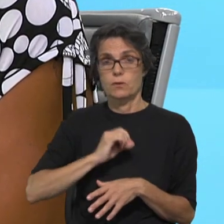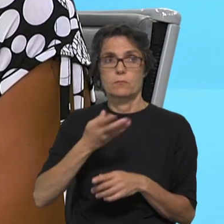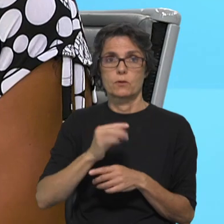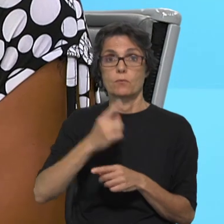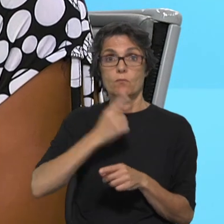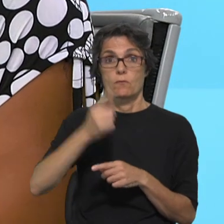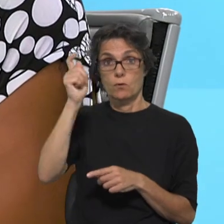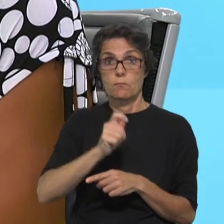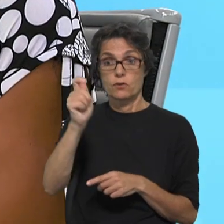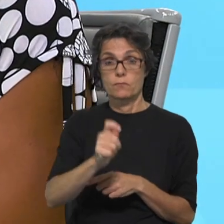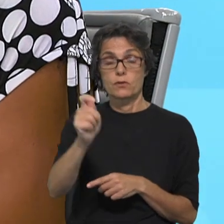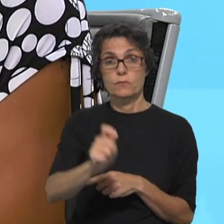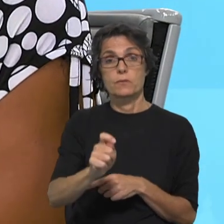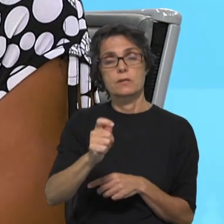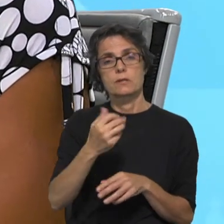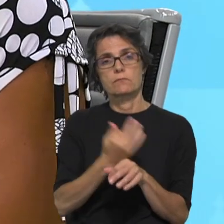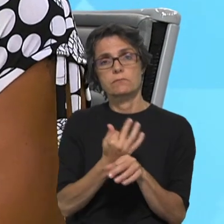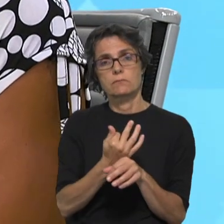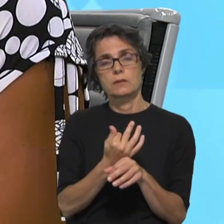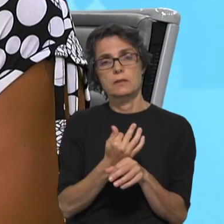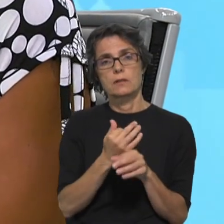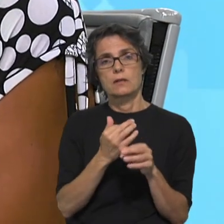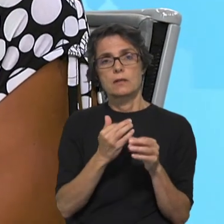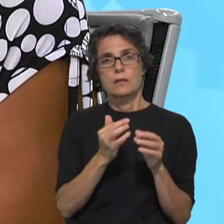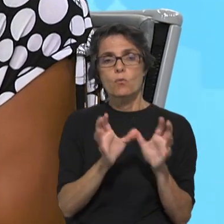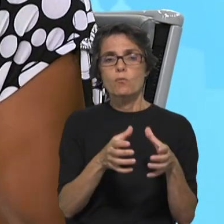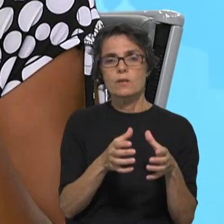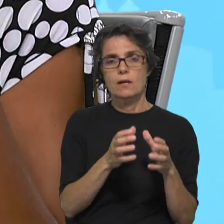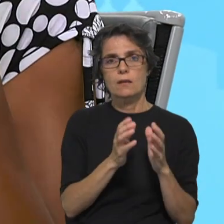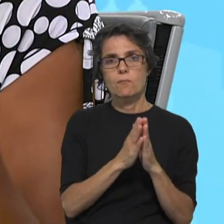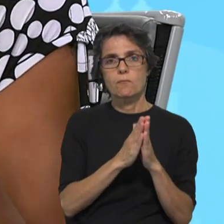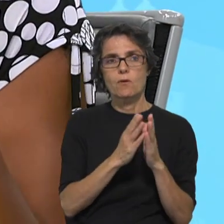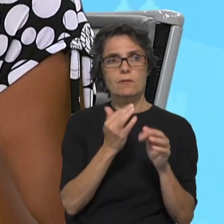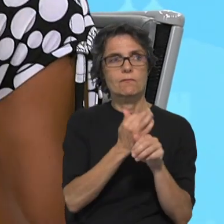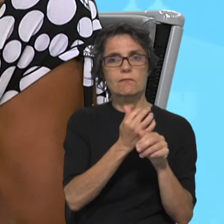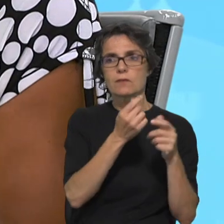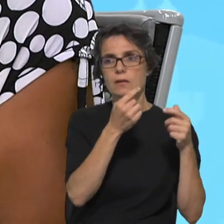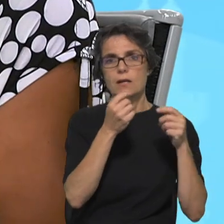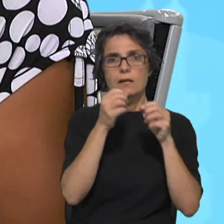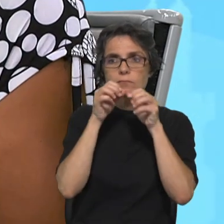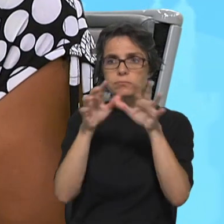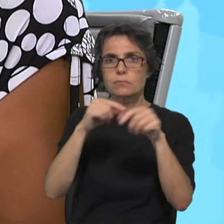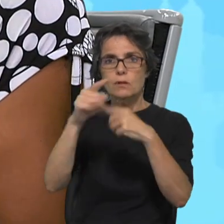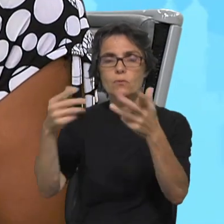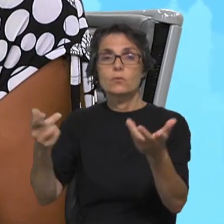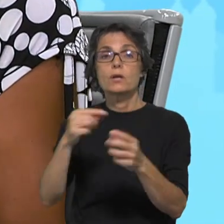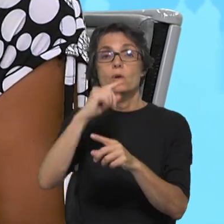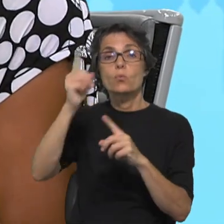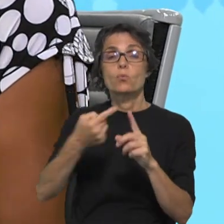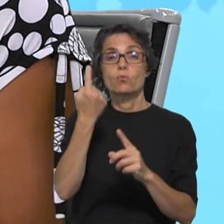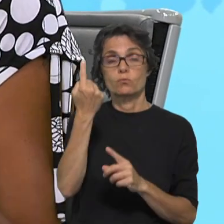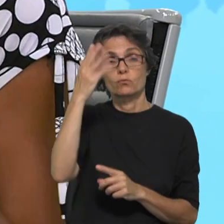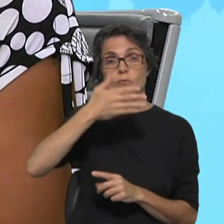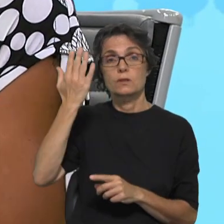uma determinada comunidade celebra para a comunidade inteira. E há um dia no ano em que todos cantam as